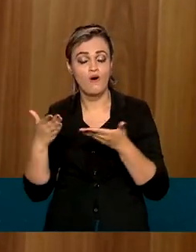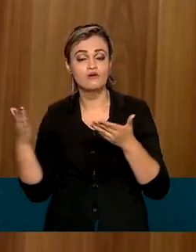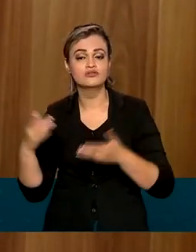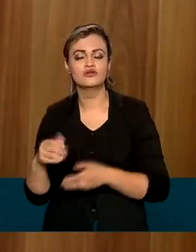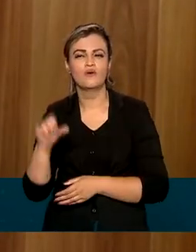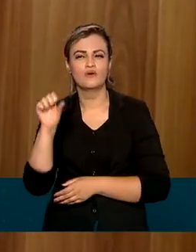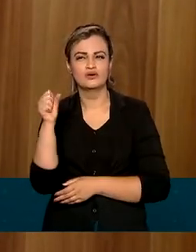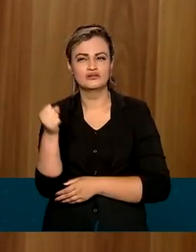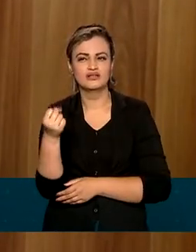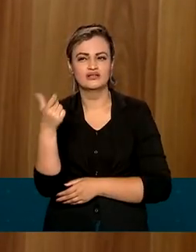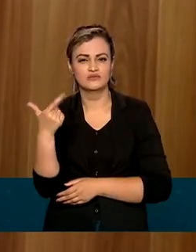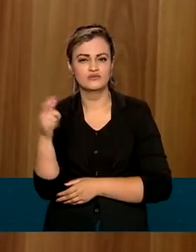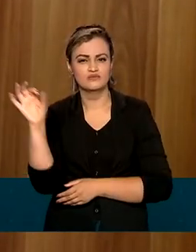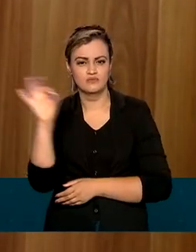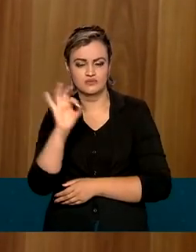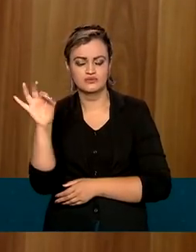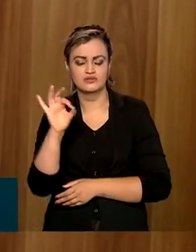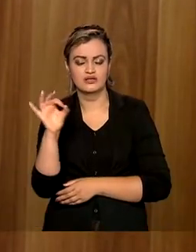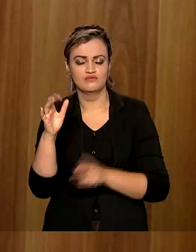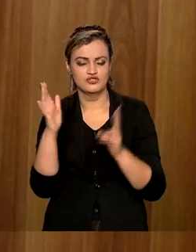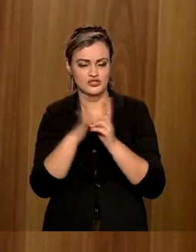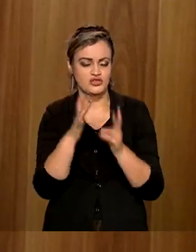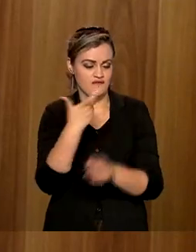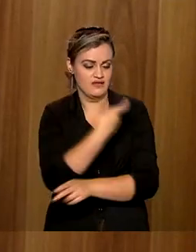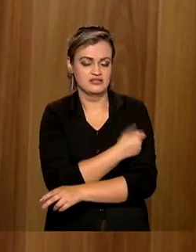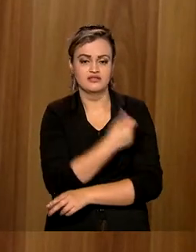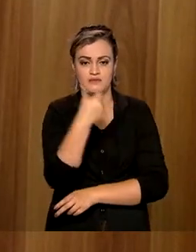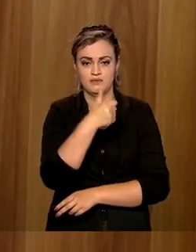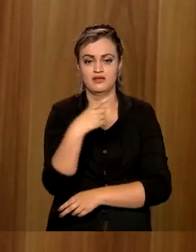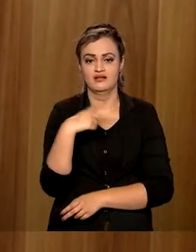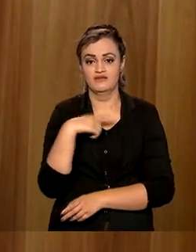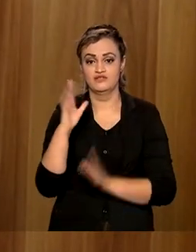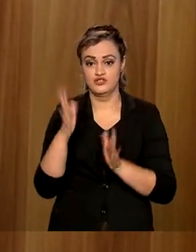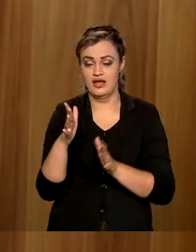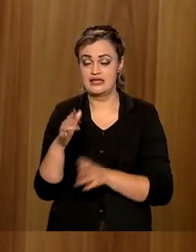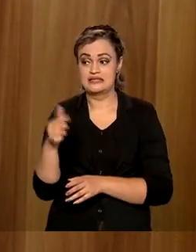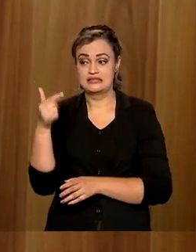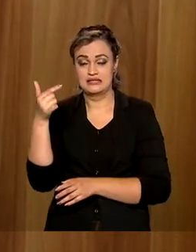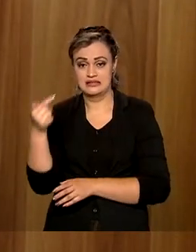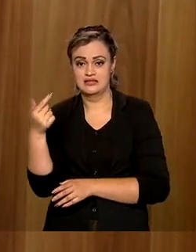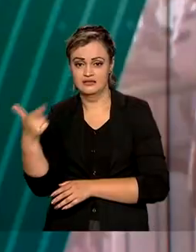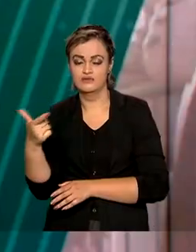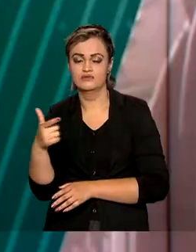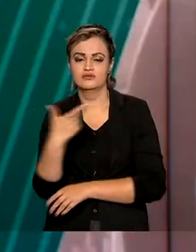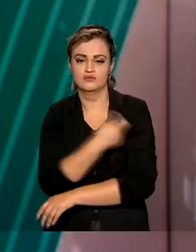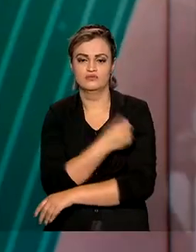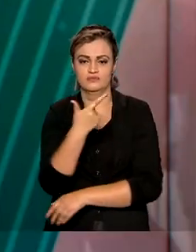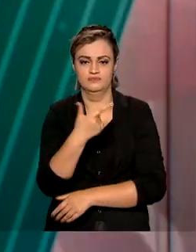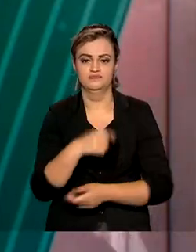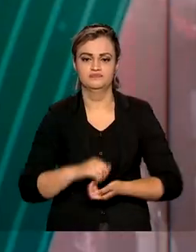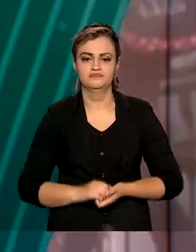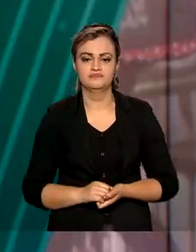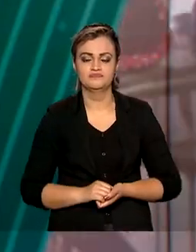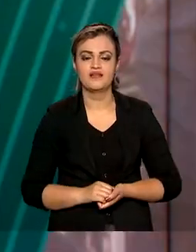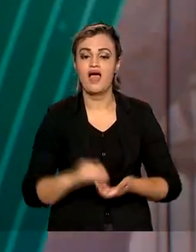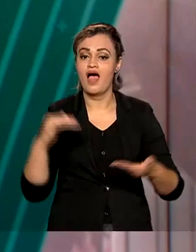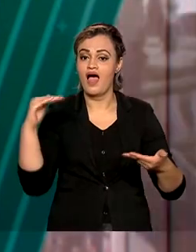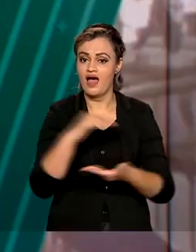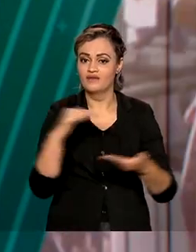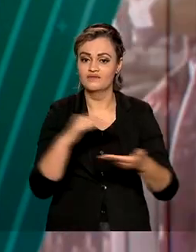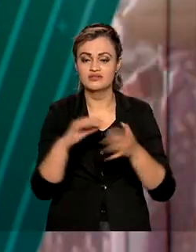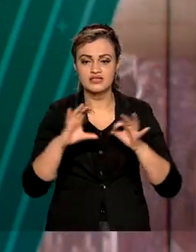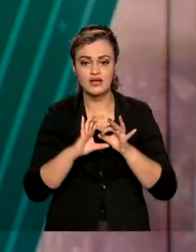82% de indígenas imunizados com a primeira dose e mais de 72% com a segunda dose. A Anvisa